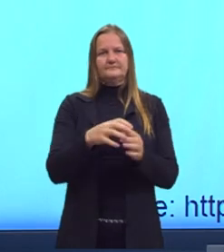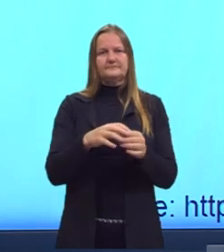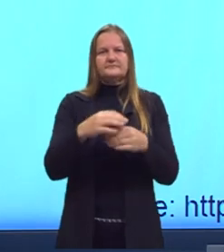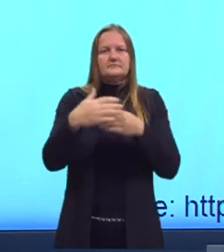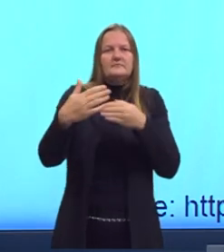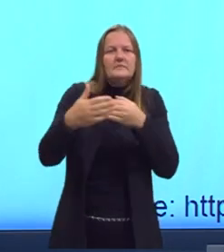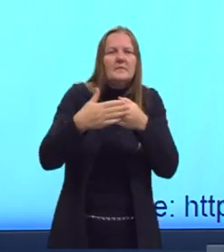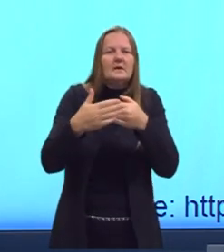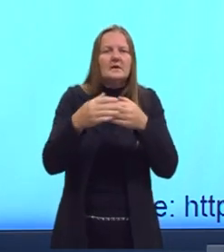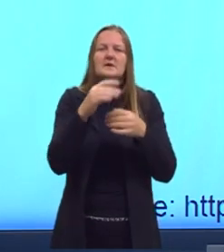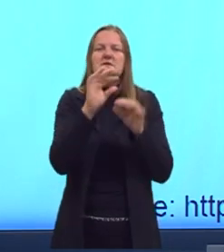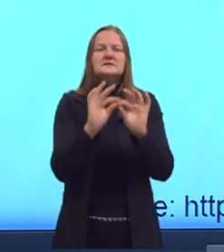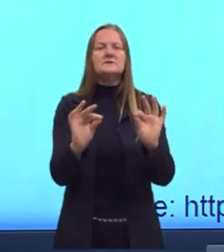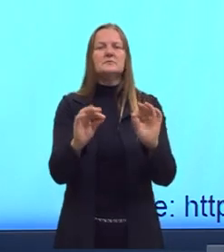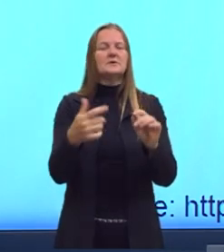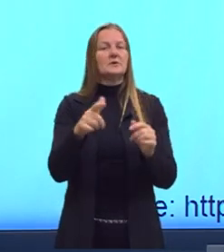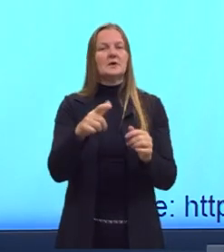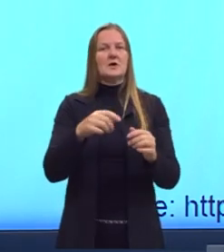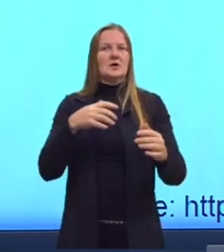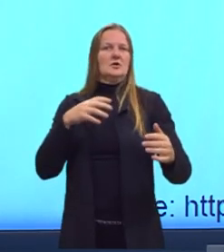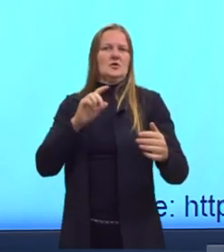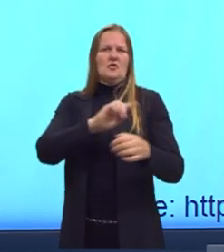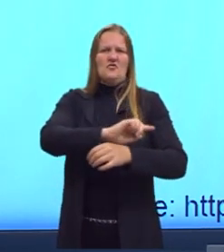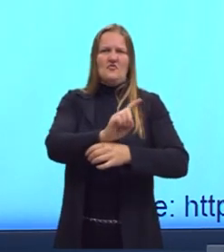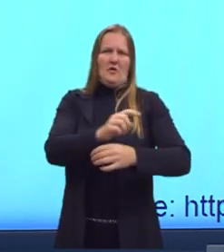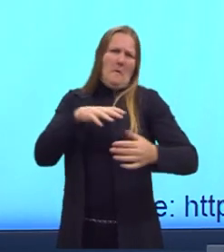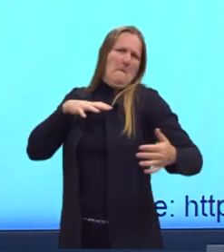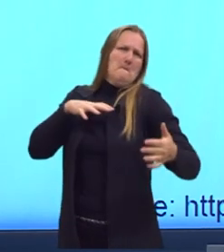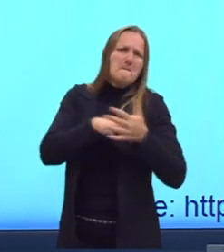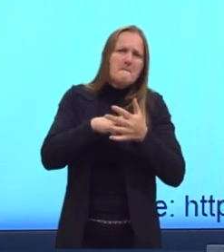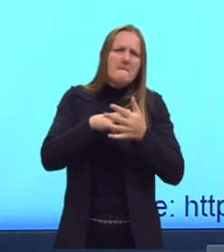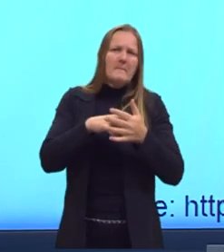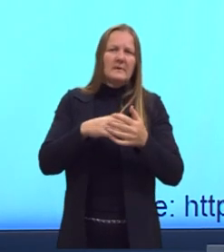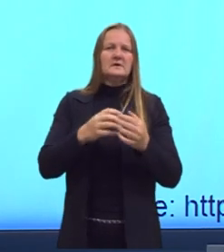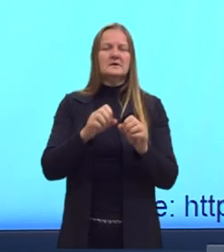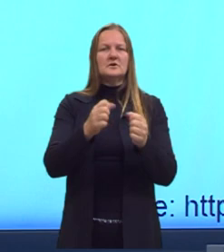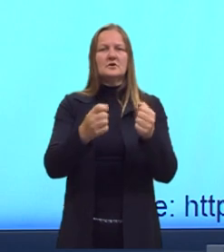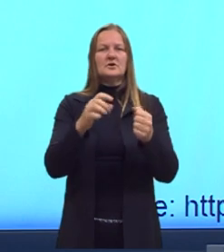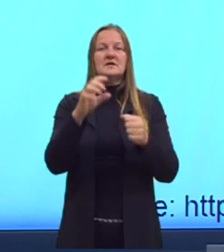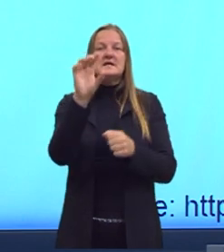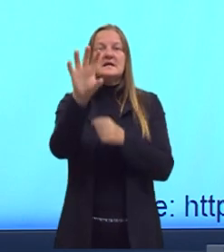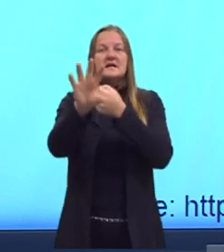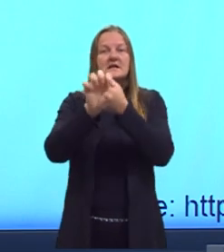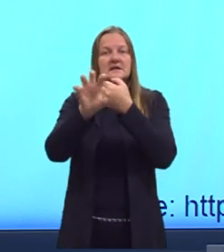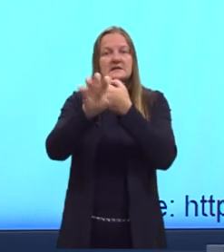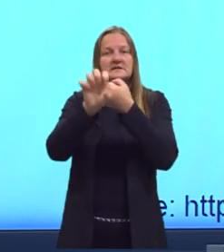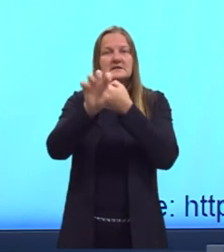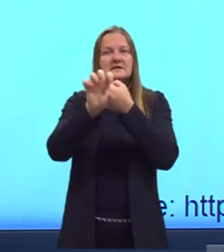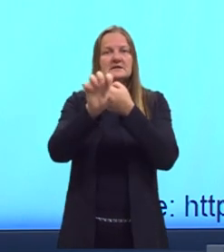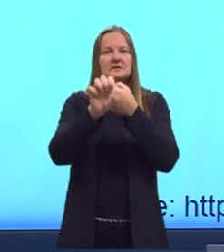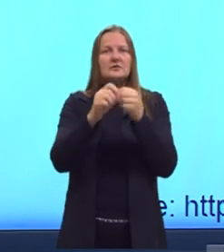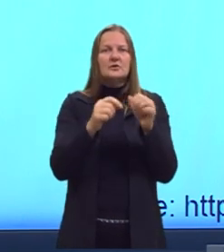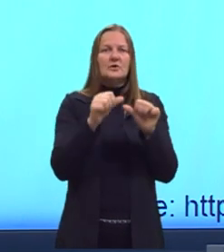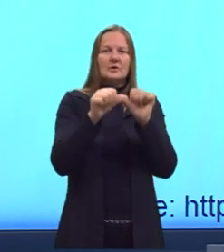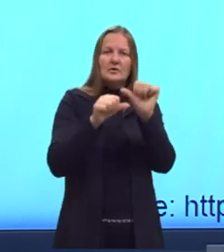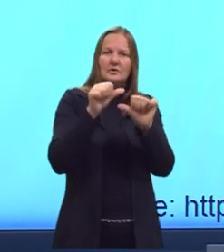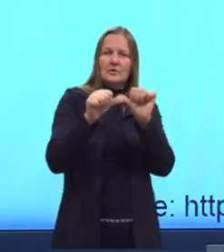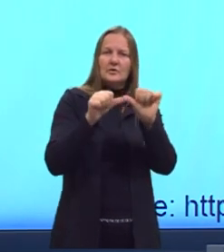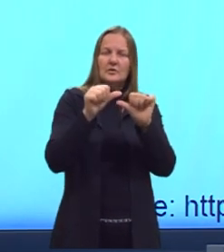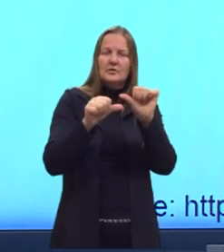batidinha não vai acionar, porque tem que ter uma certa velocidade. Vai acionar o sensor de colisão, onde vai ocorrer,